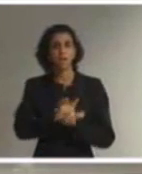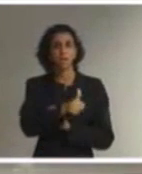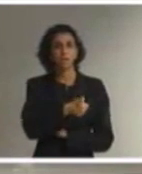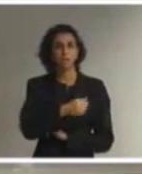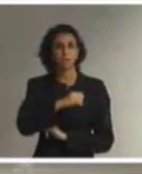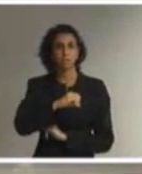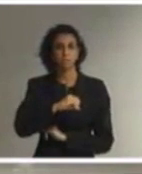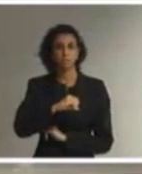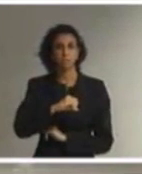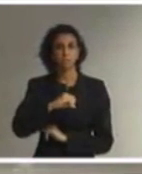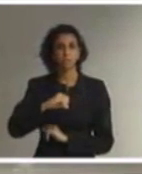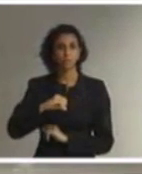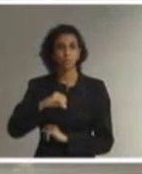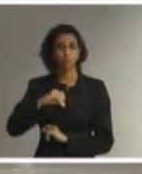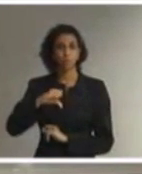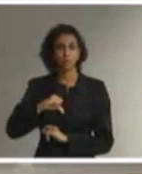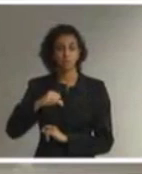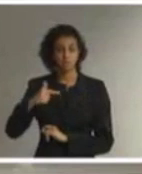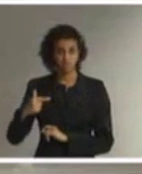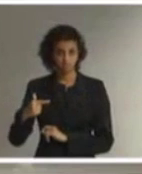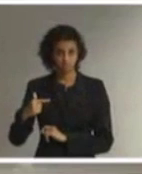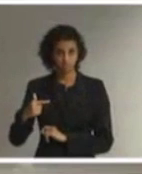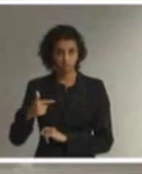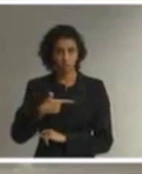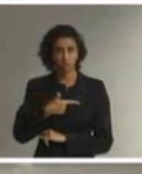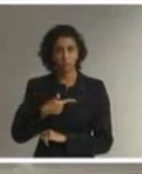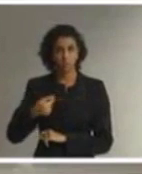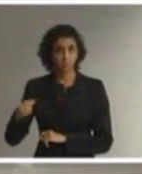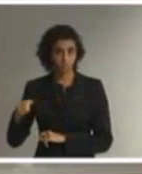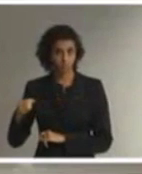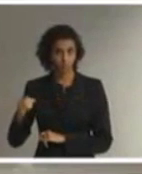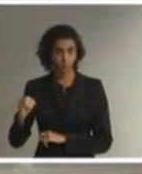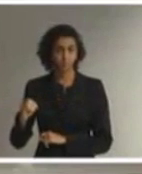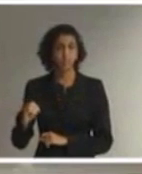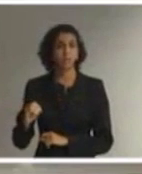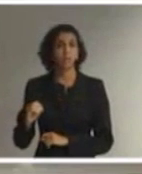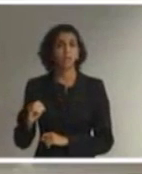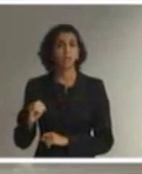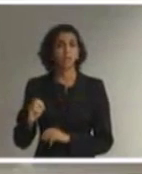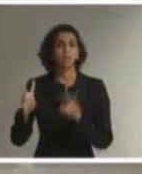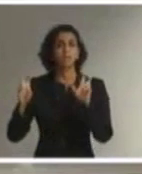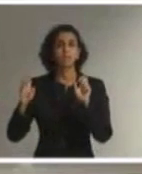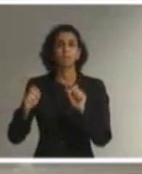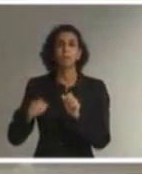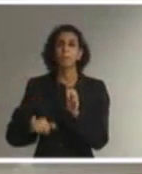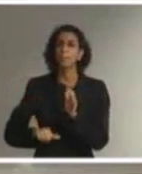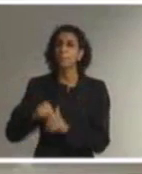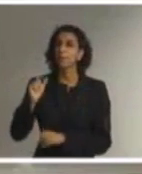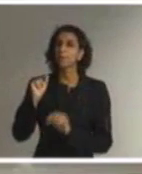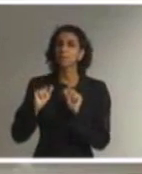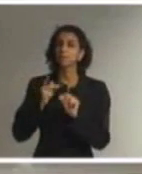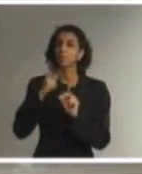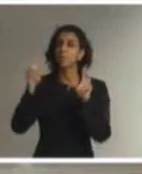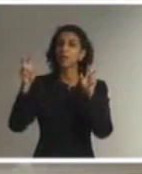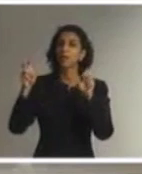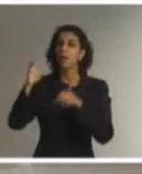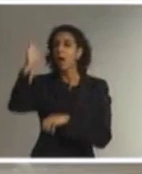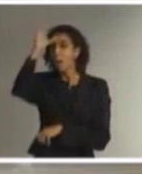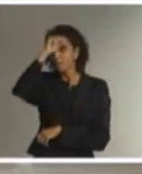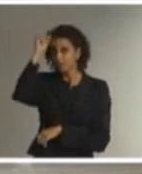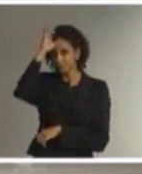.097 do ano de 2000, que tratou pela primeira vez da aprendizagem. A